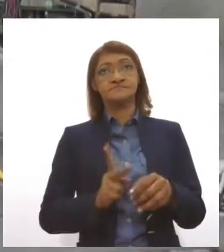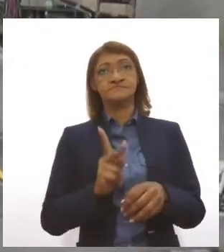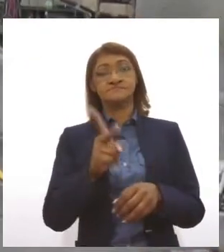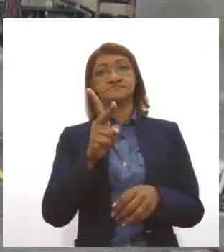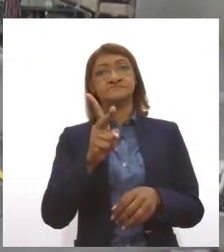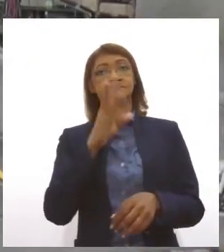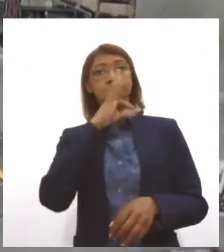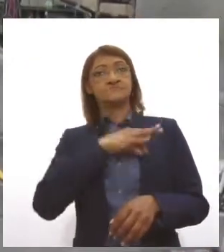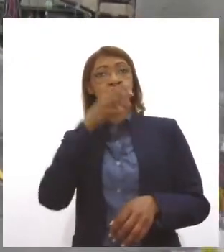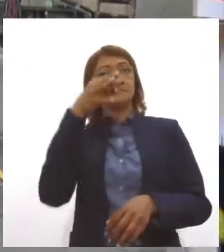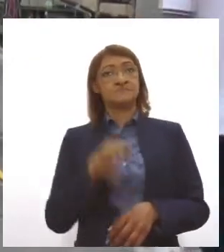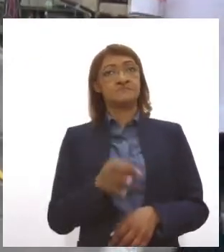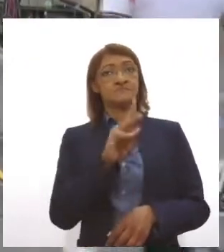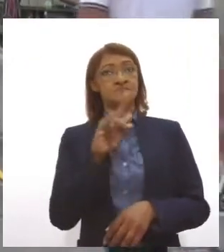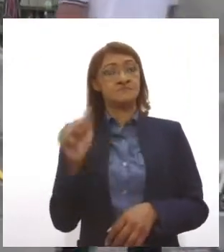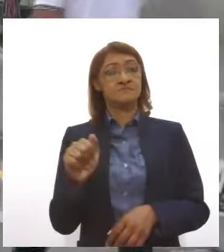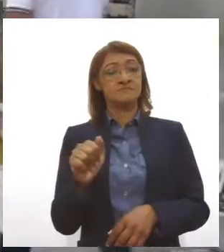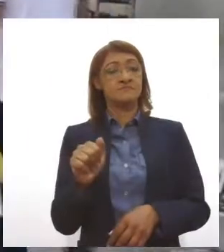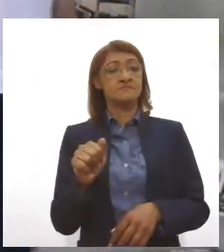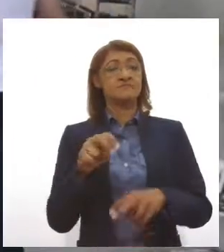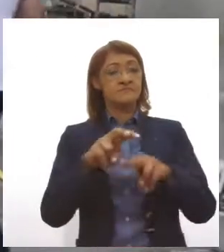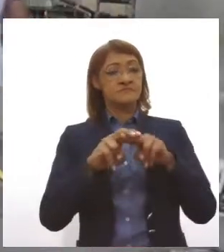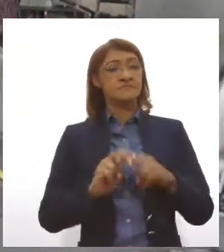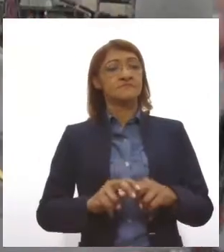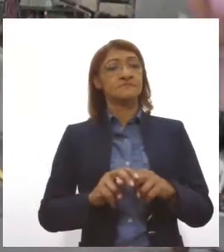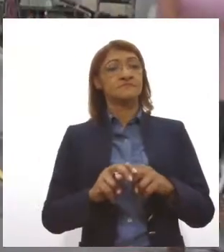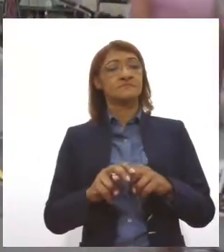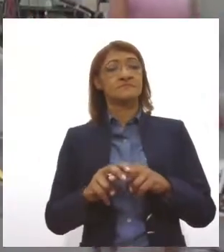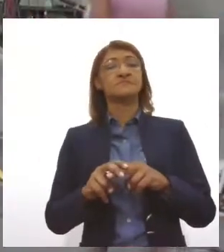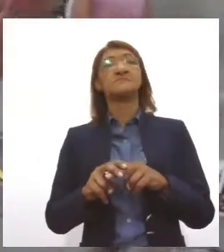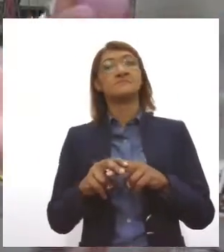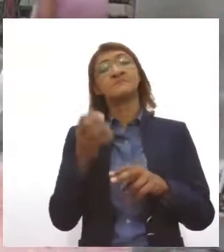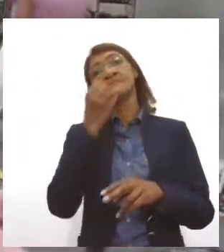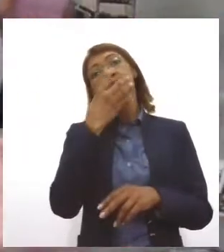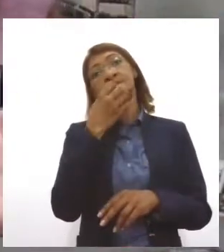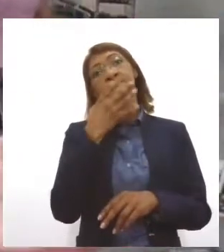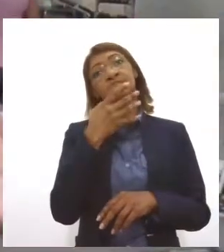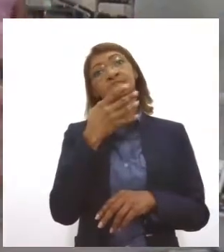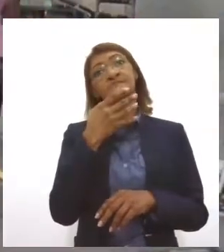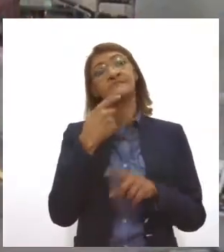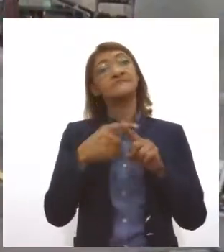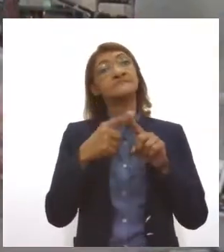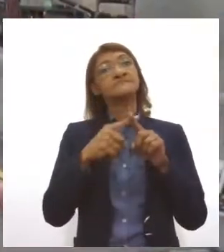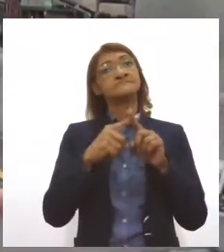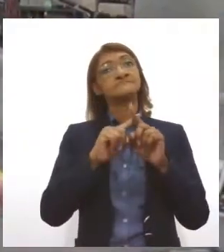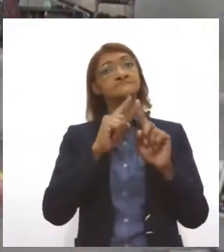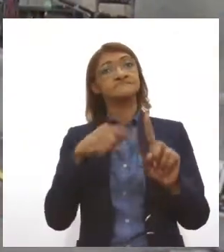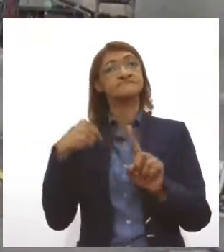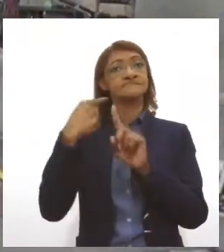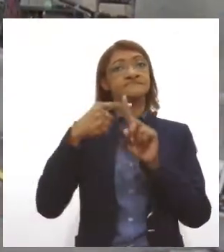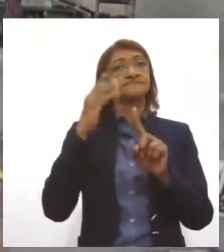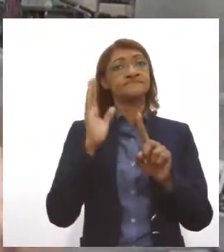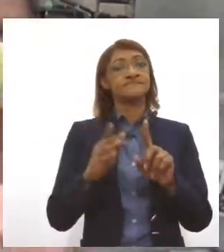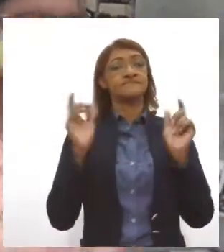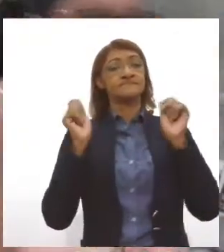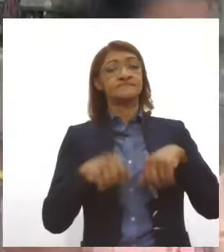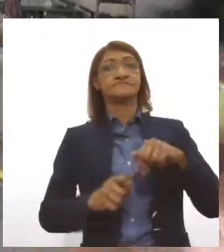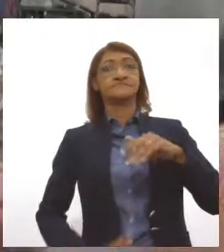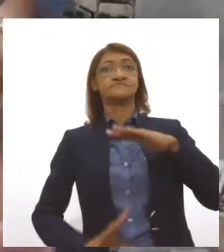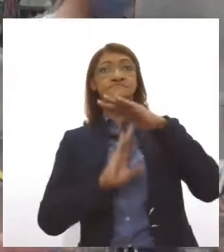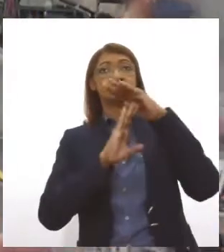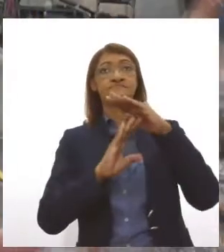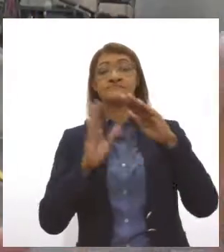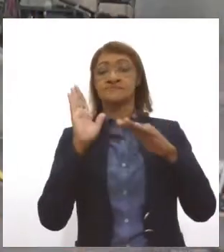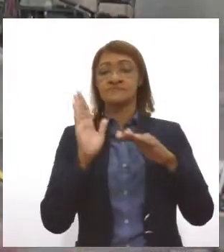essas variáveis, elas contribuíram para que positivamente esses dados possam ser atingidos. Além de que